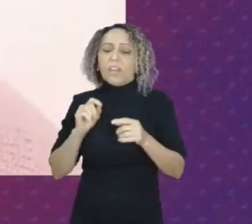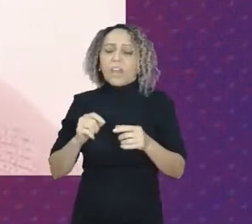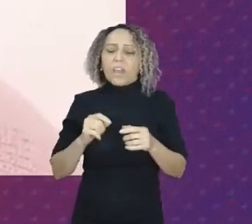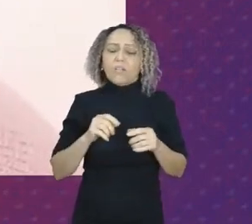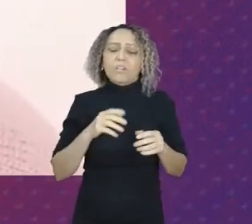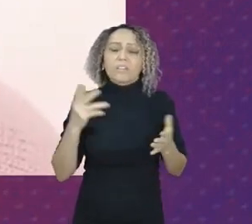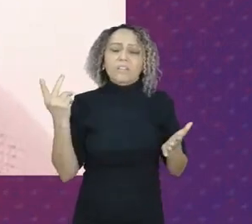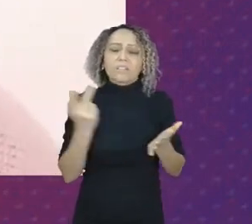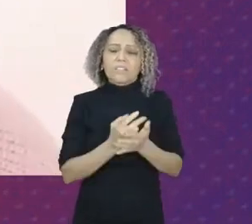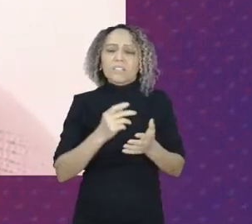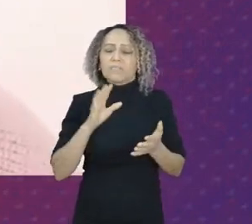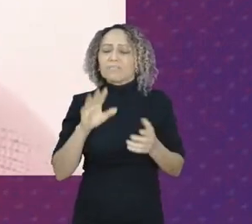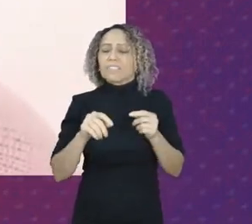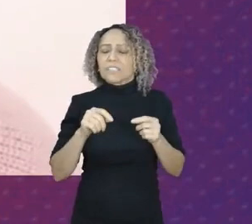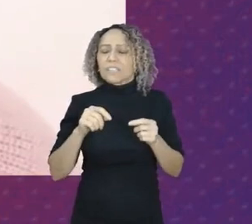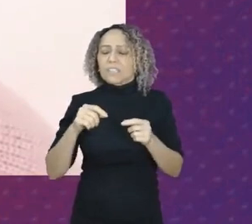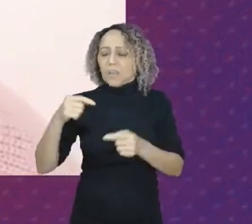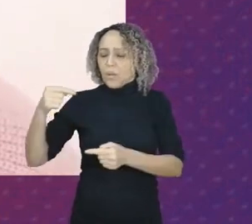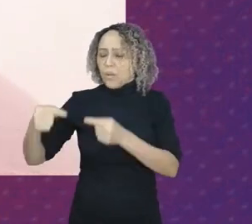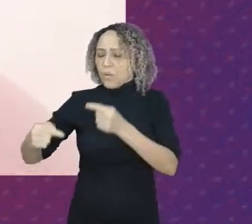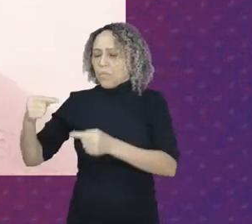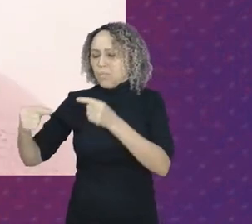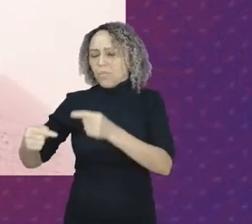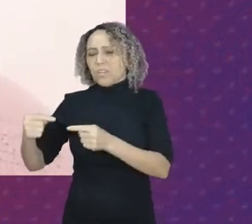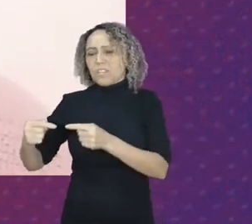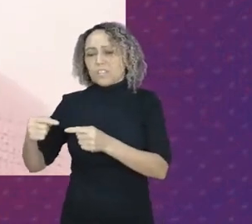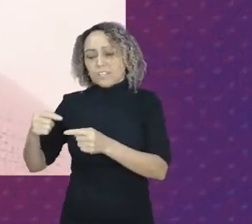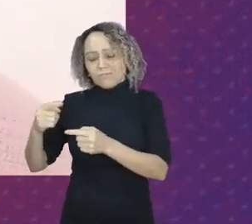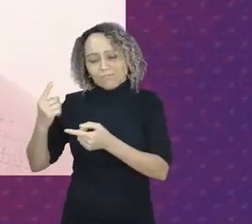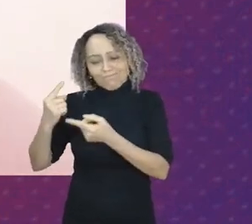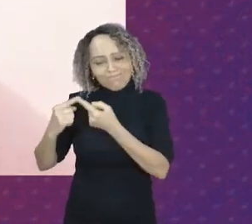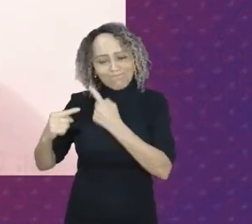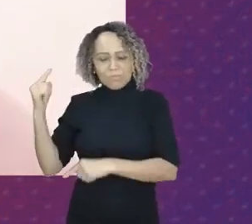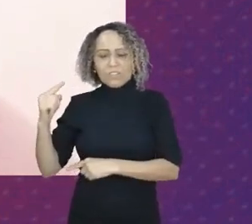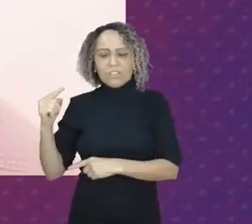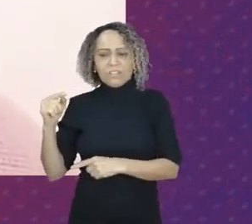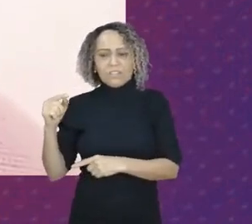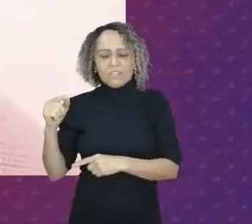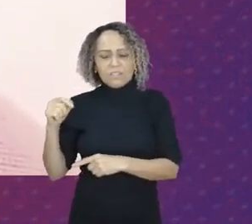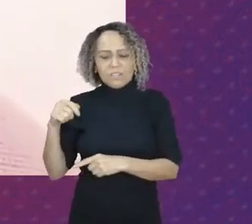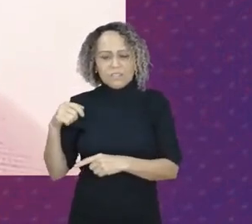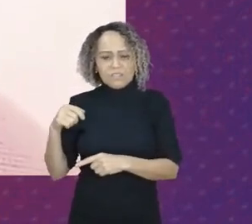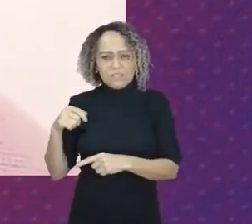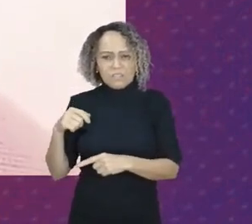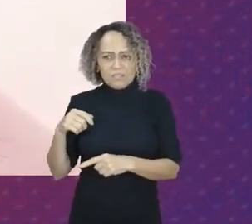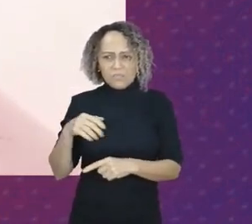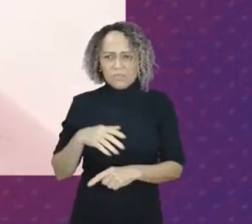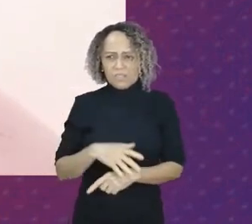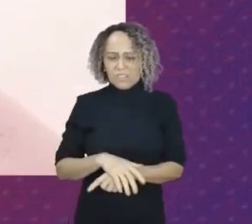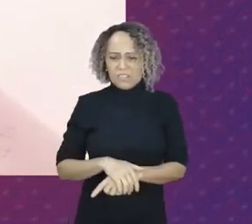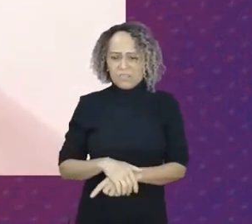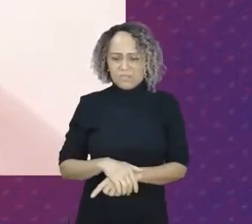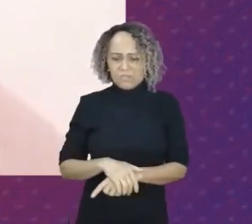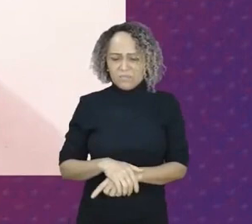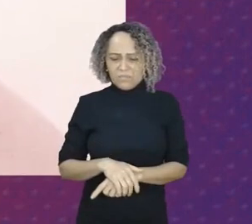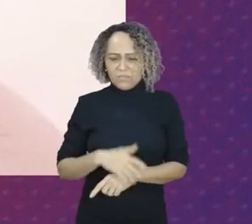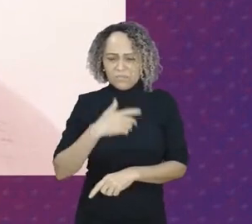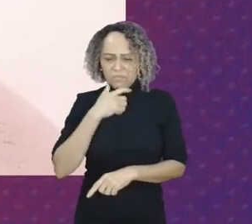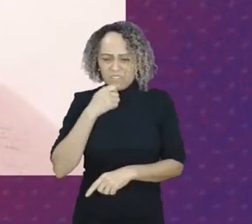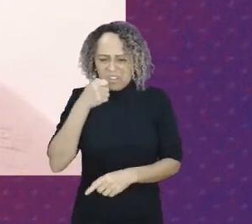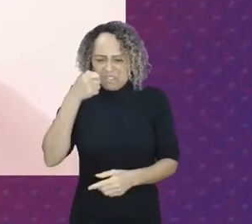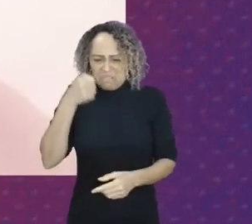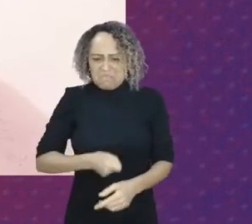partidária desse país esse conservadorismo tem que se extinguir de vez esse